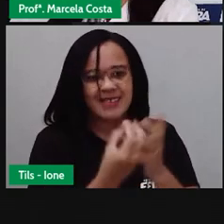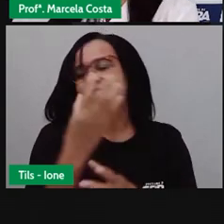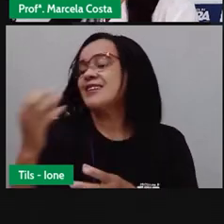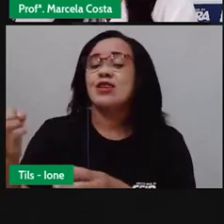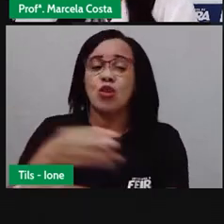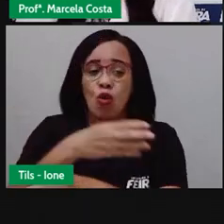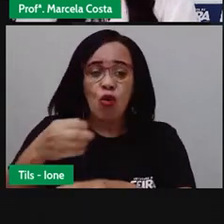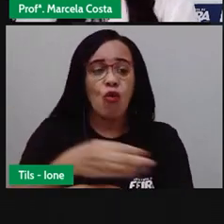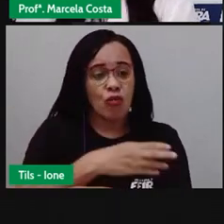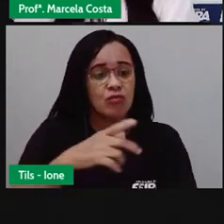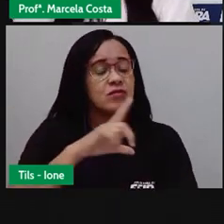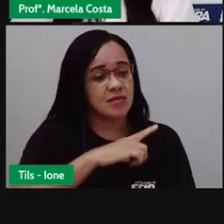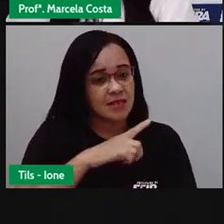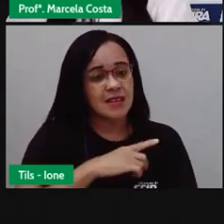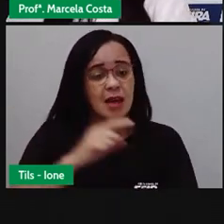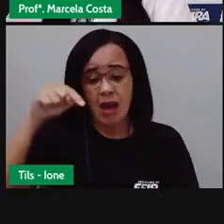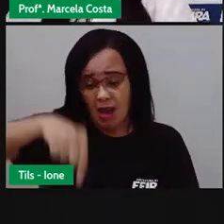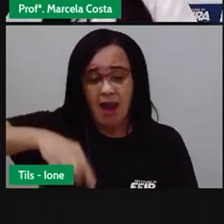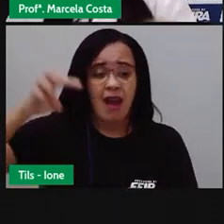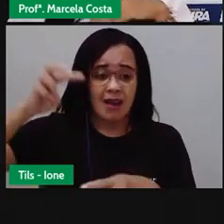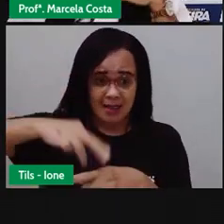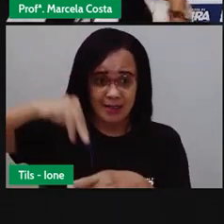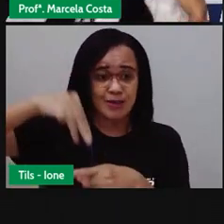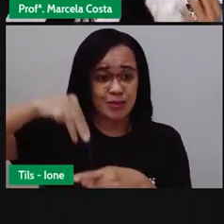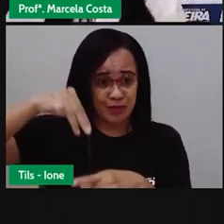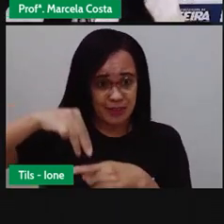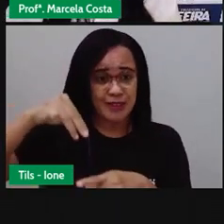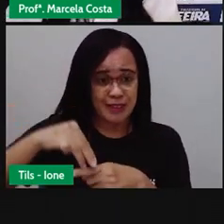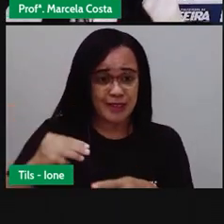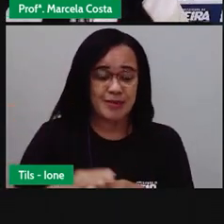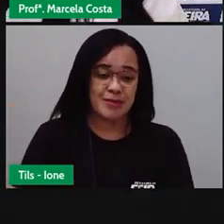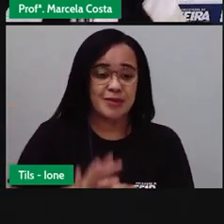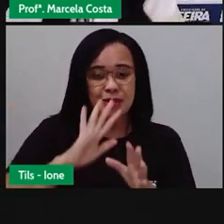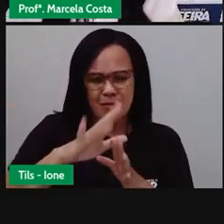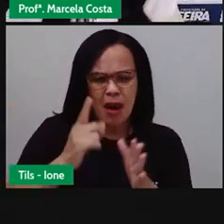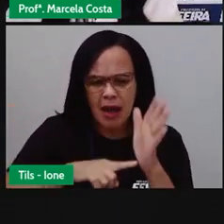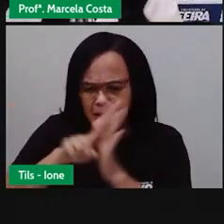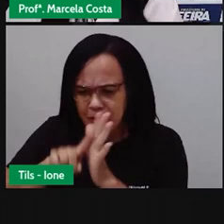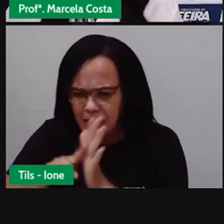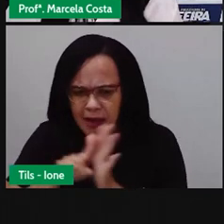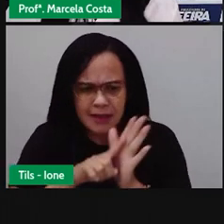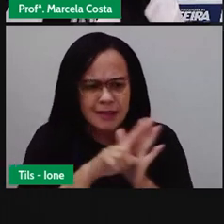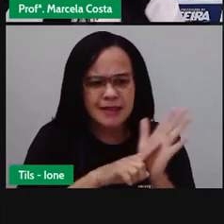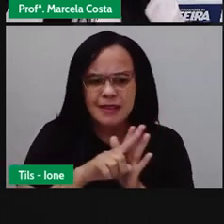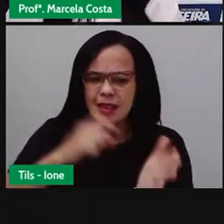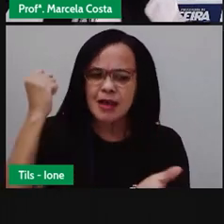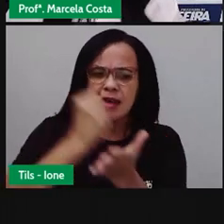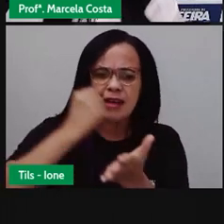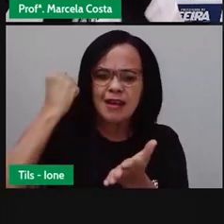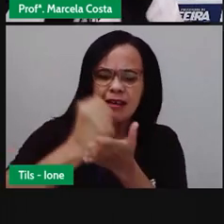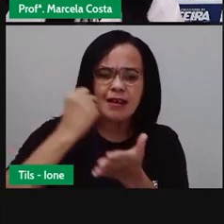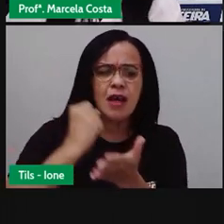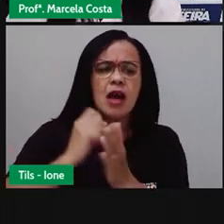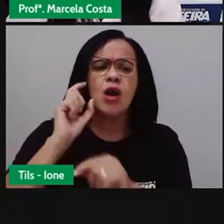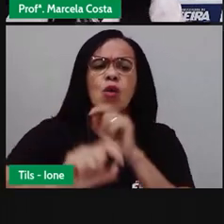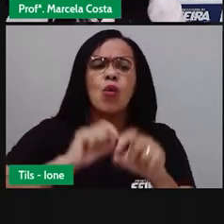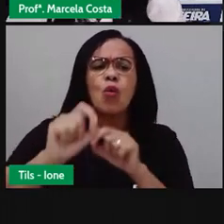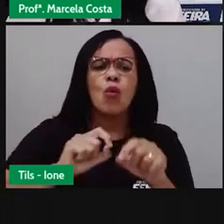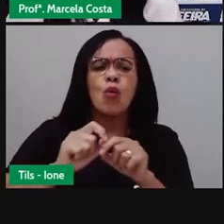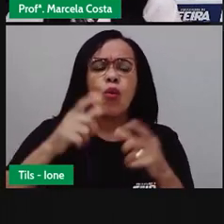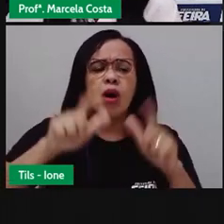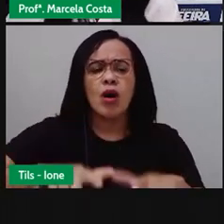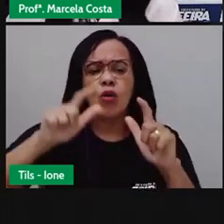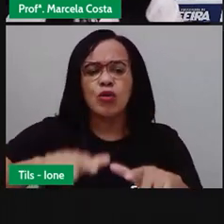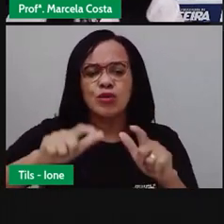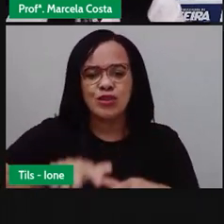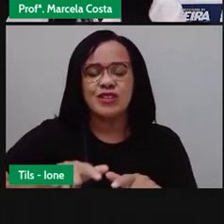município. Essa pesquisa, ela está registrada, você pode acessar lá no